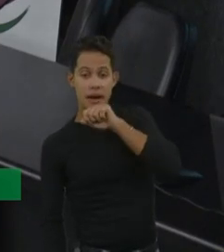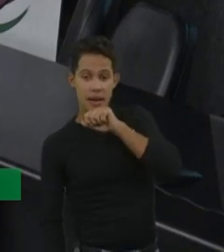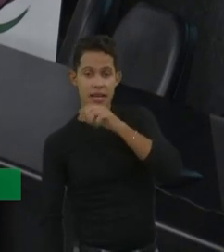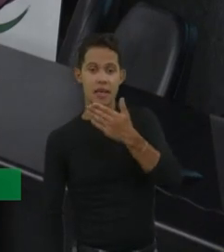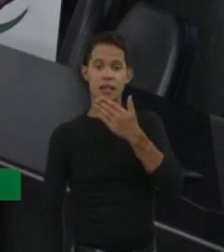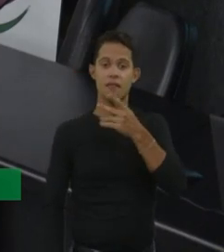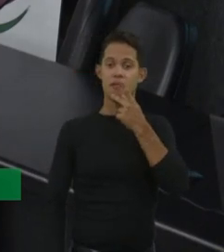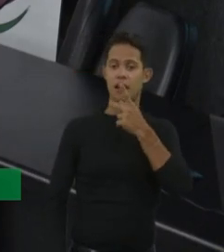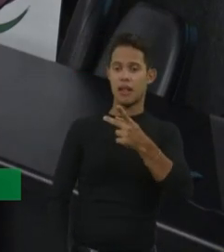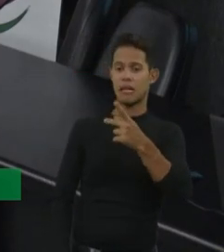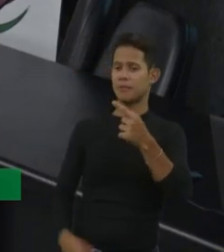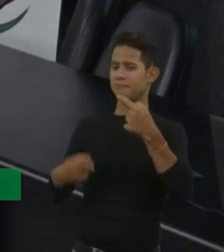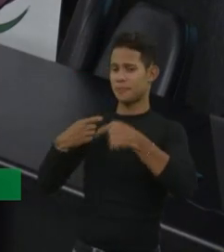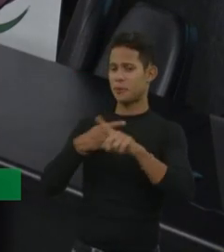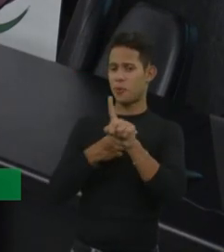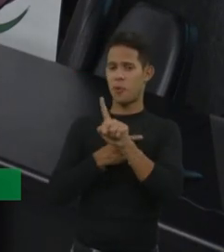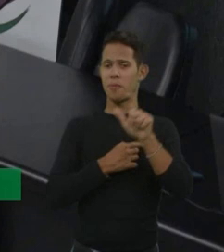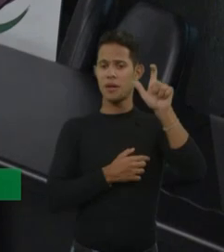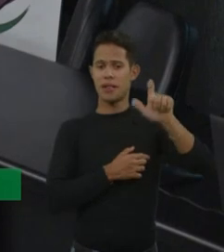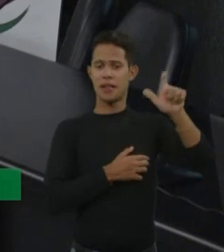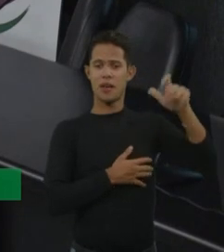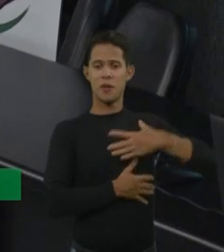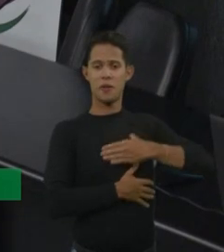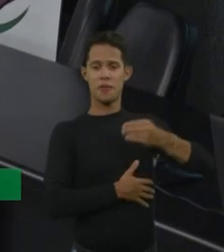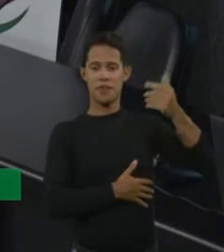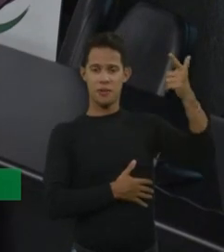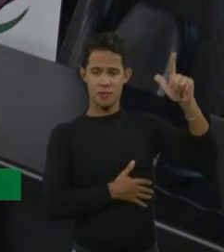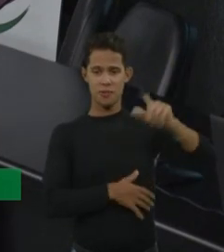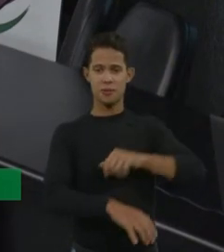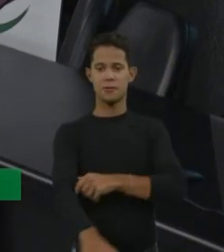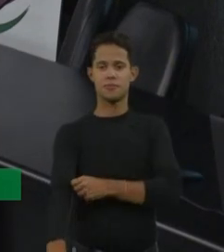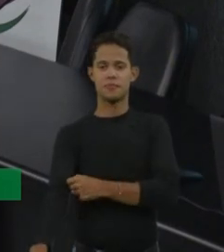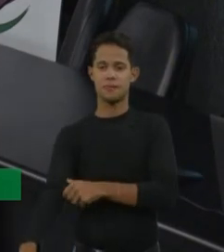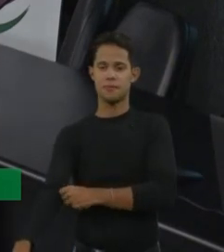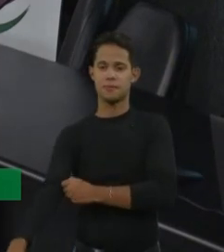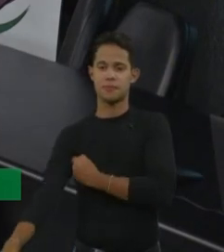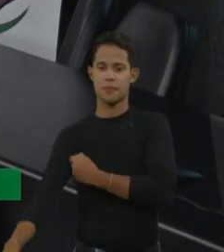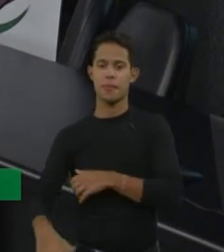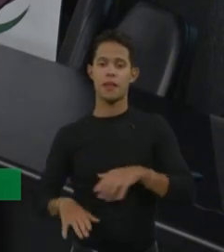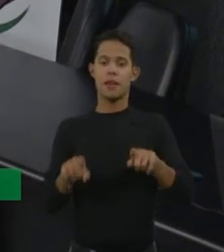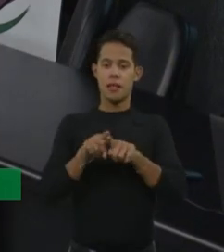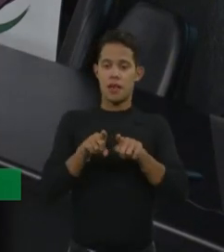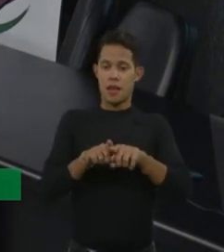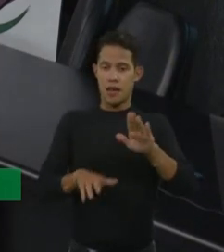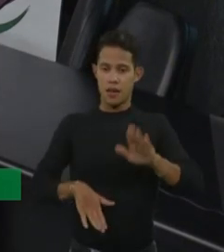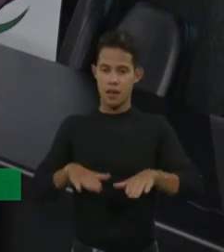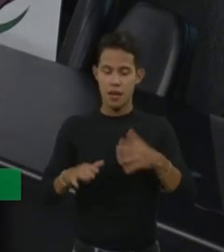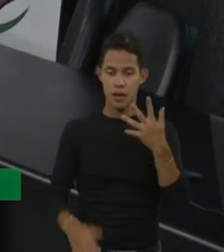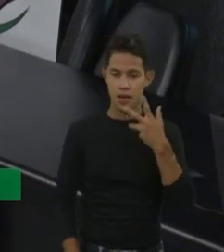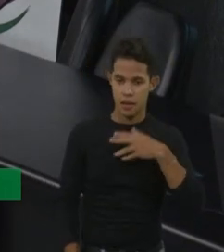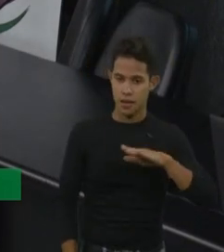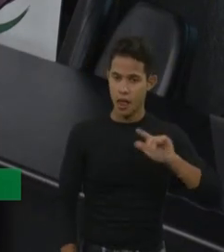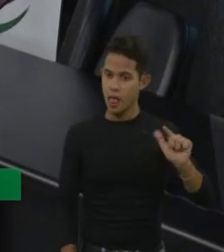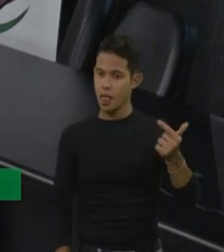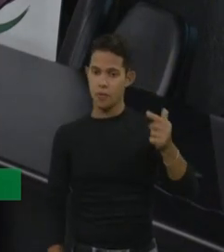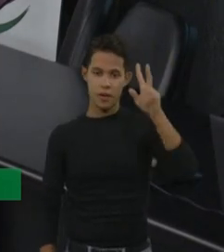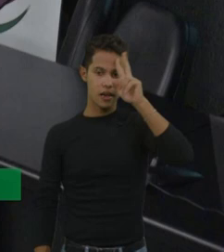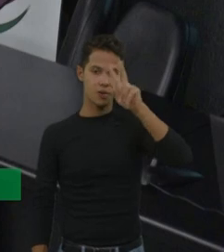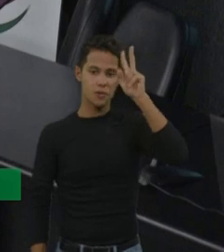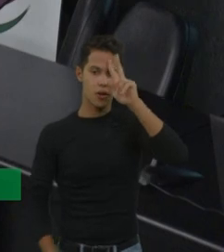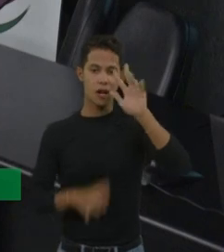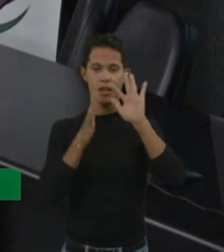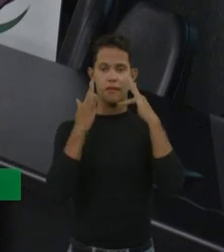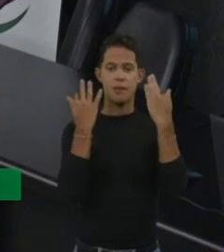muito desproporcional. E, às vezes, também, as crianças, quando não têm história na família, a hemofilia, como eu vou falar ali, tem uma